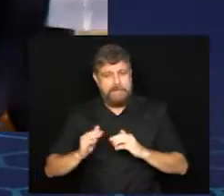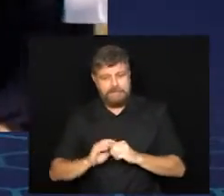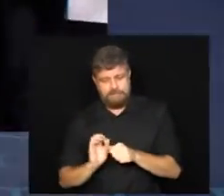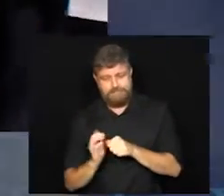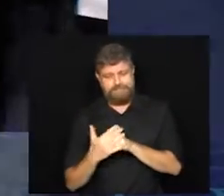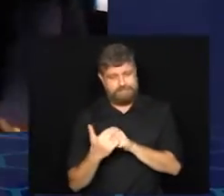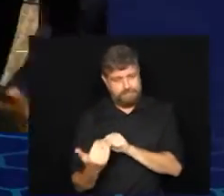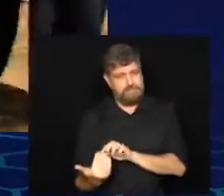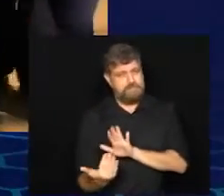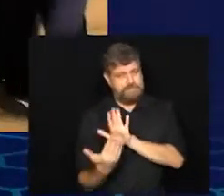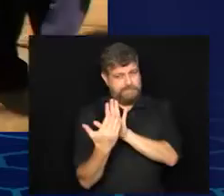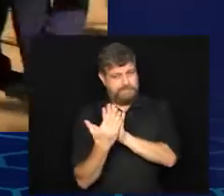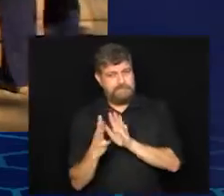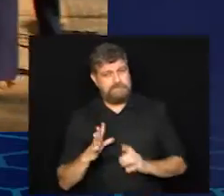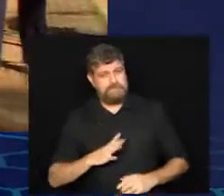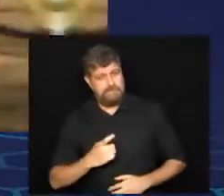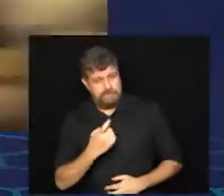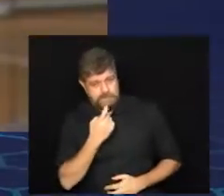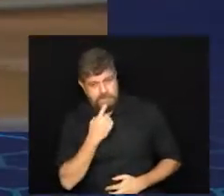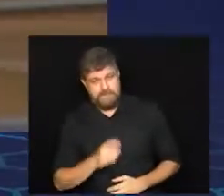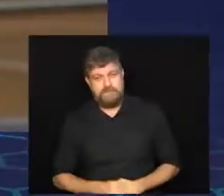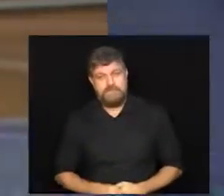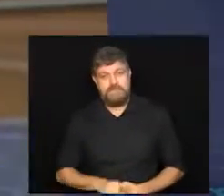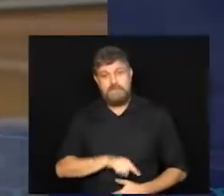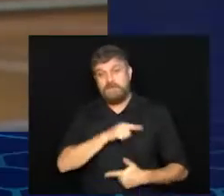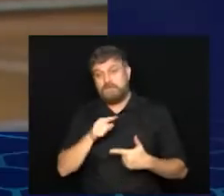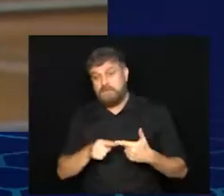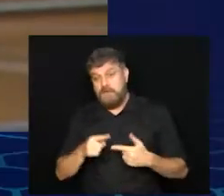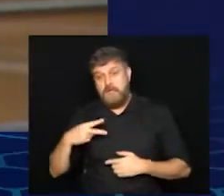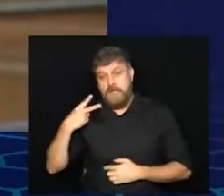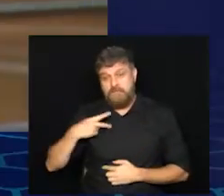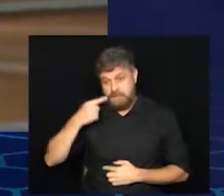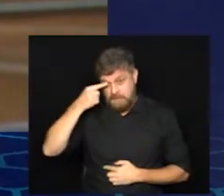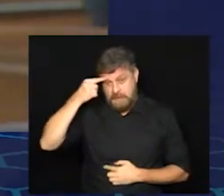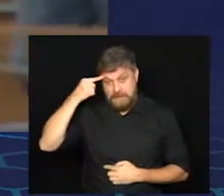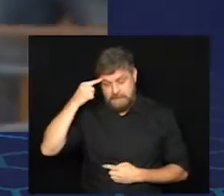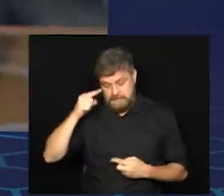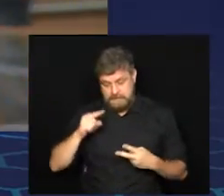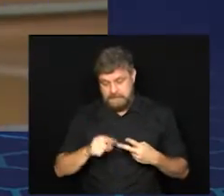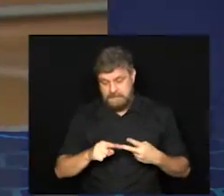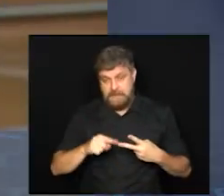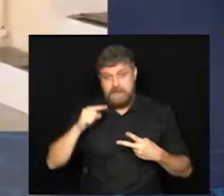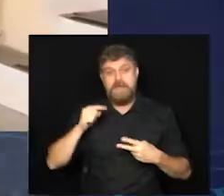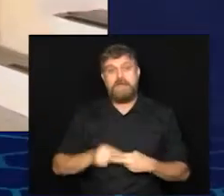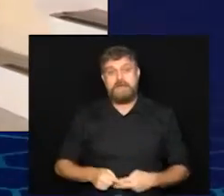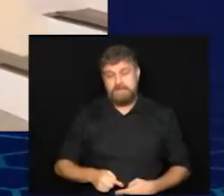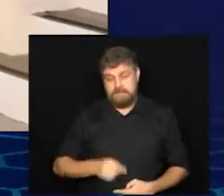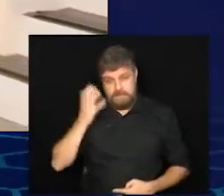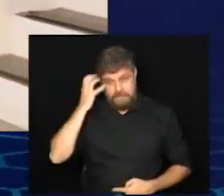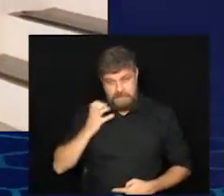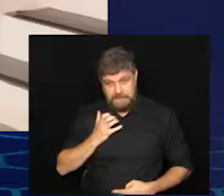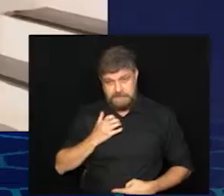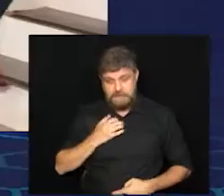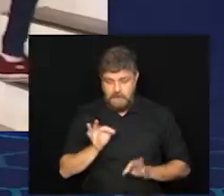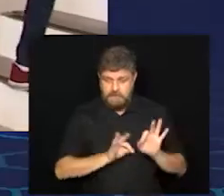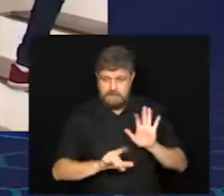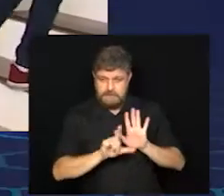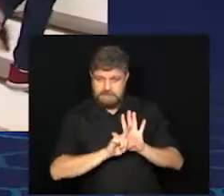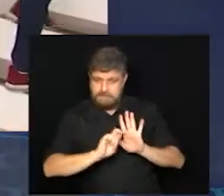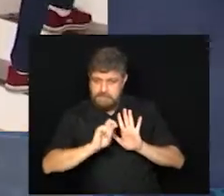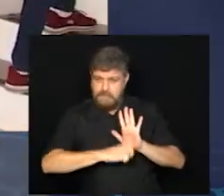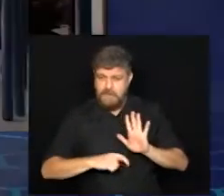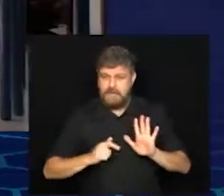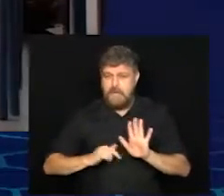ao Covid-19 em Campinas. Vereadoras Guida Calisto e Paola Miguel assinam projetos que